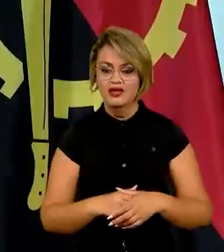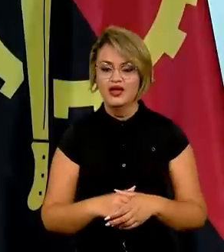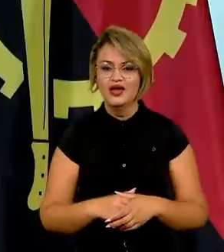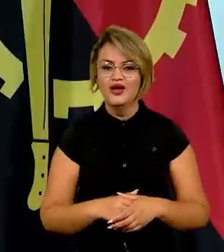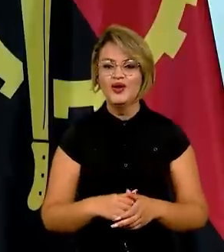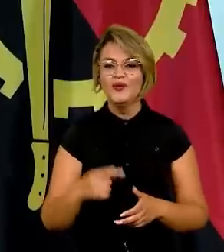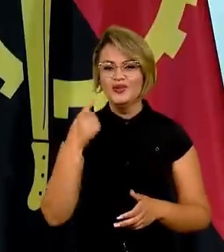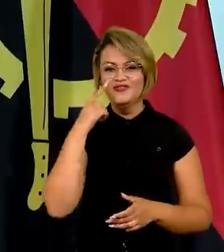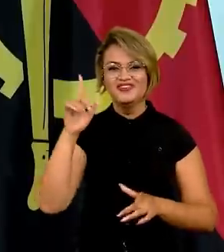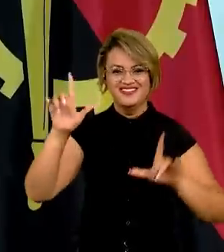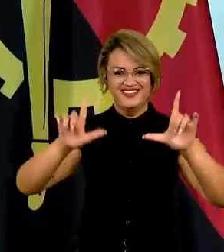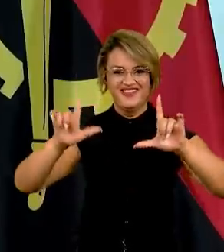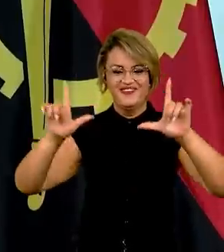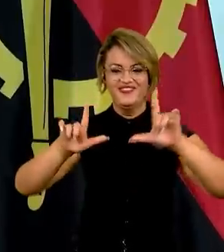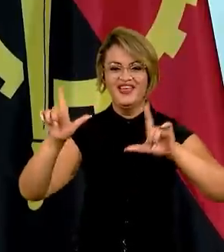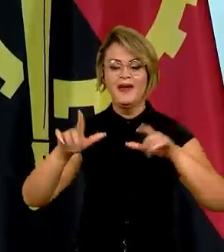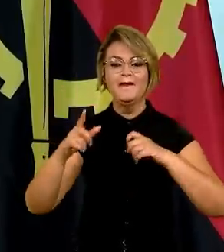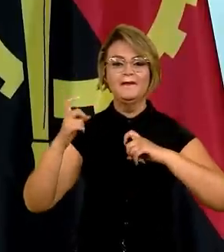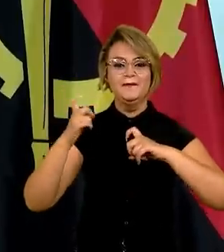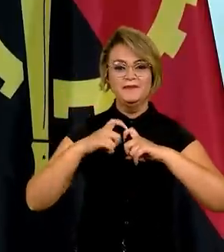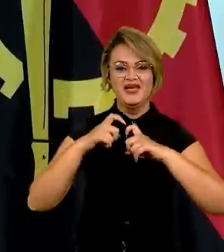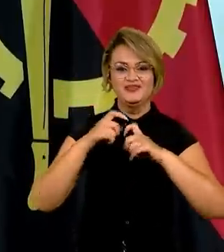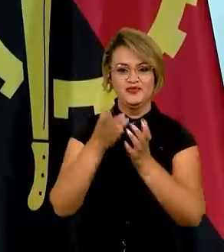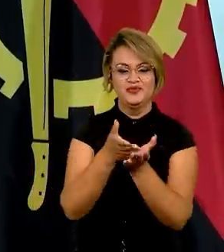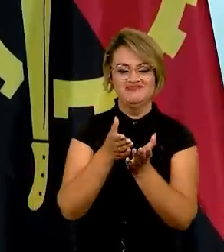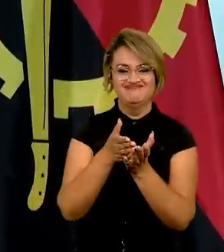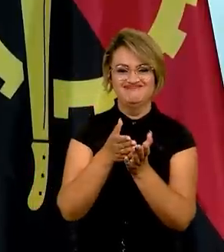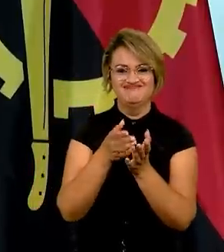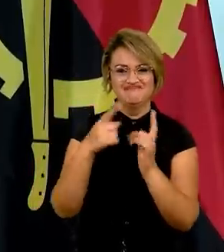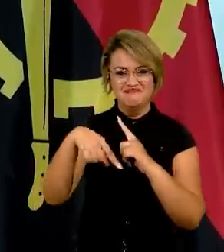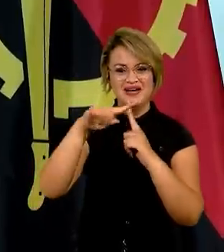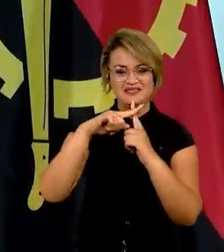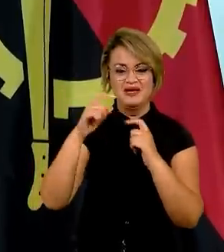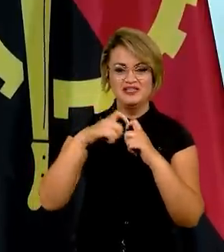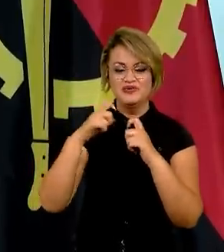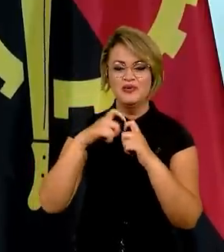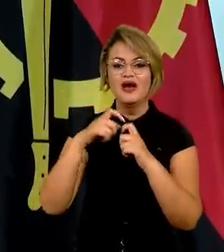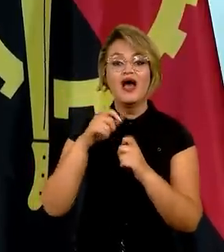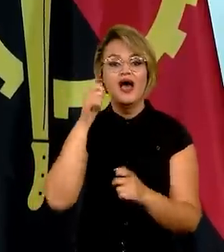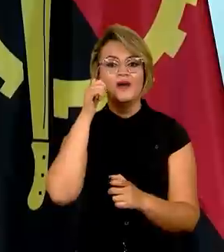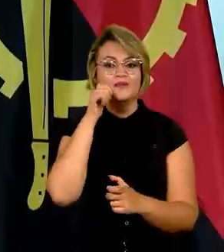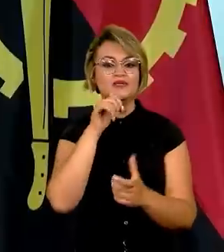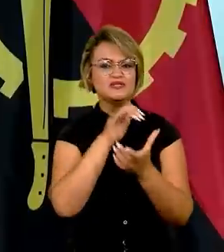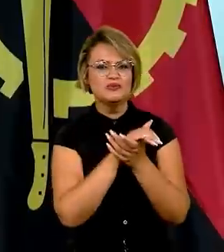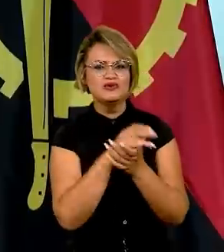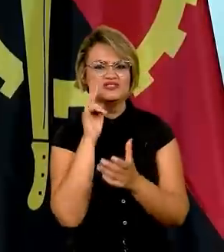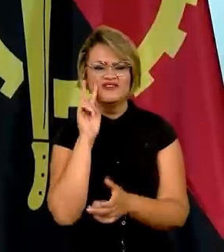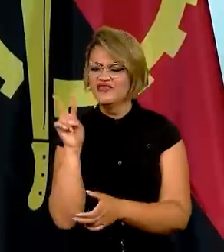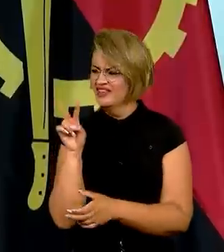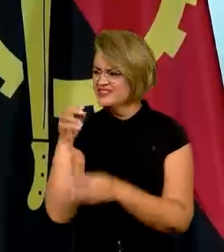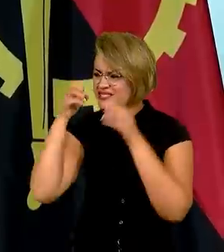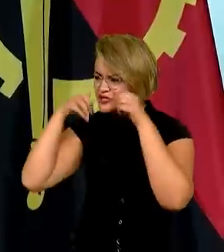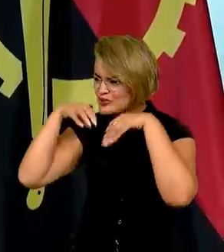propaganda na televisão dos Méticos Sem Fronteira, de vez de quando a gente pergunta você está chorando.